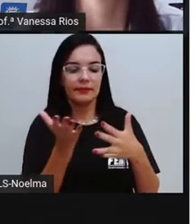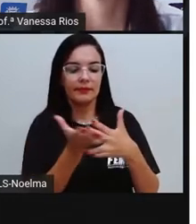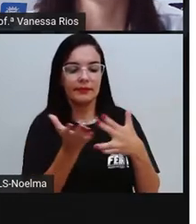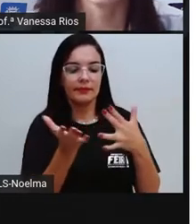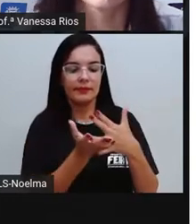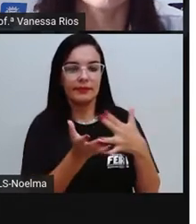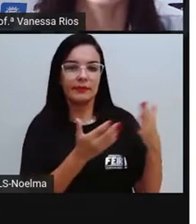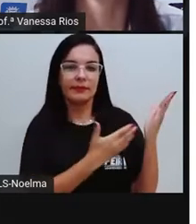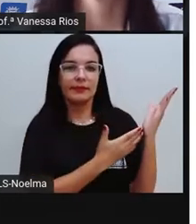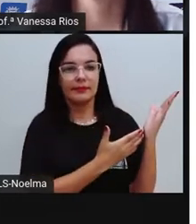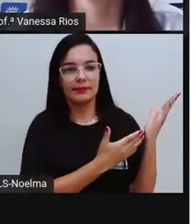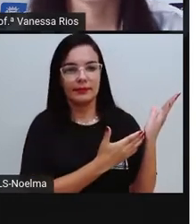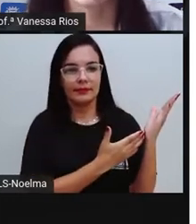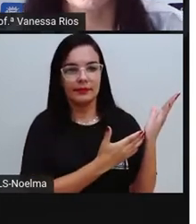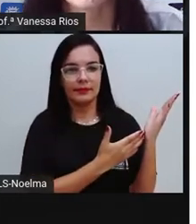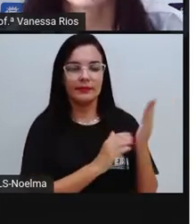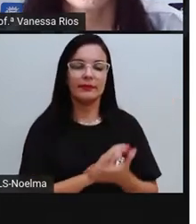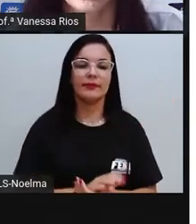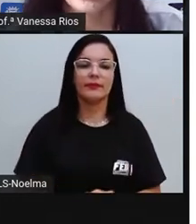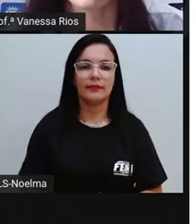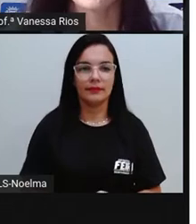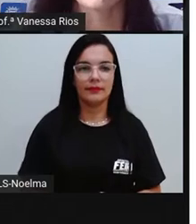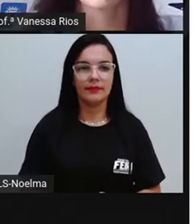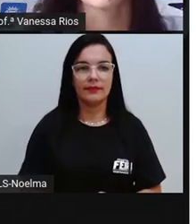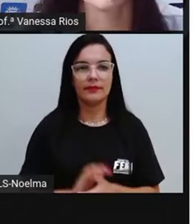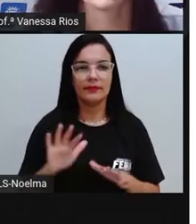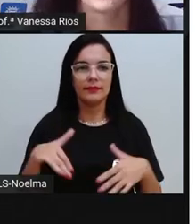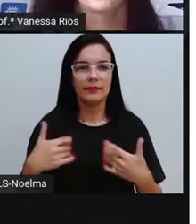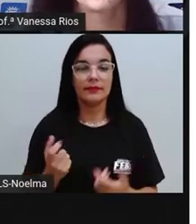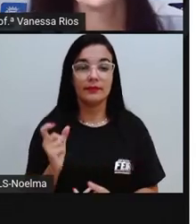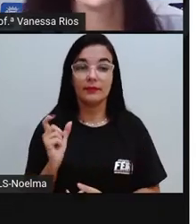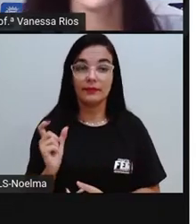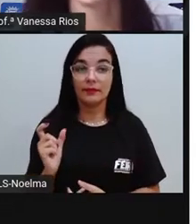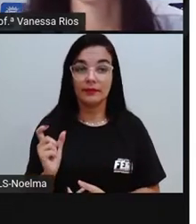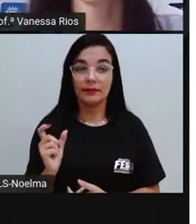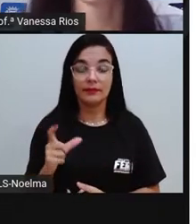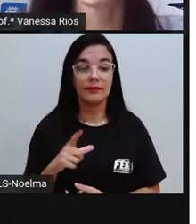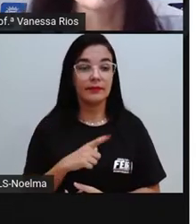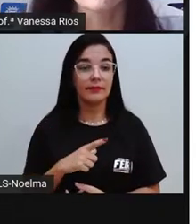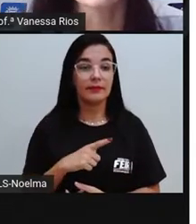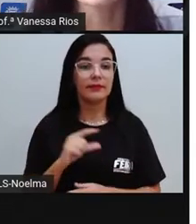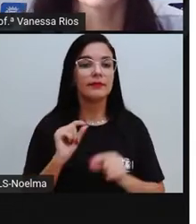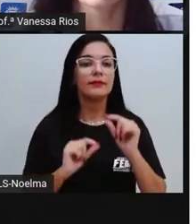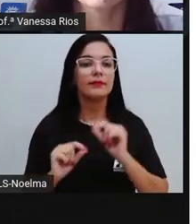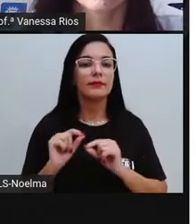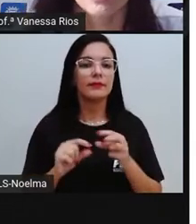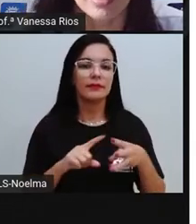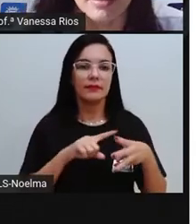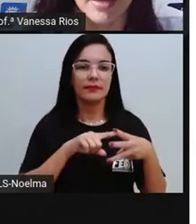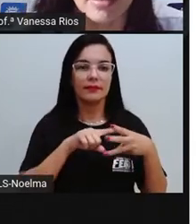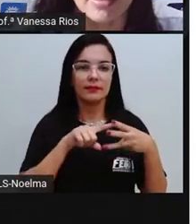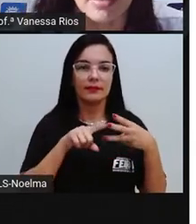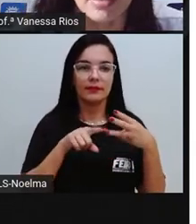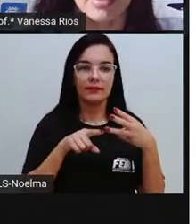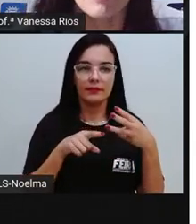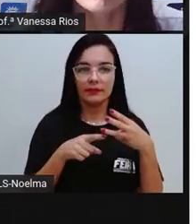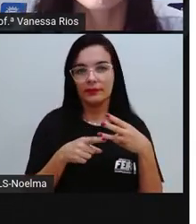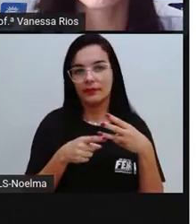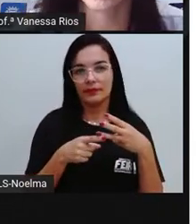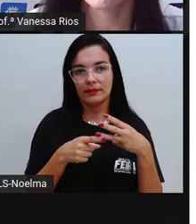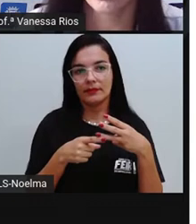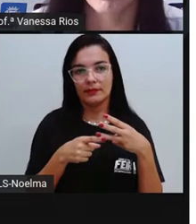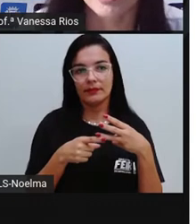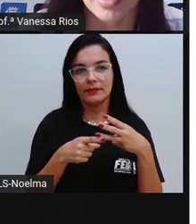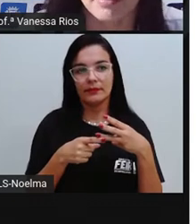-bi-á. A palavra sabiá, ela tem aí três sílabas. E